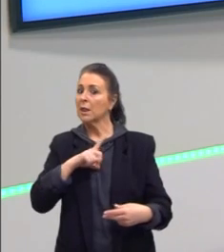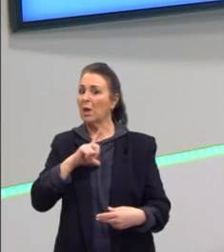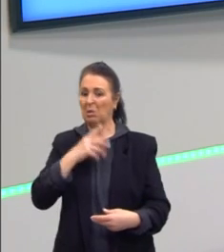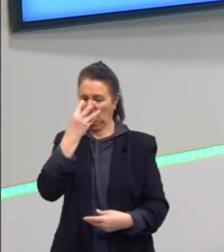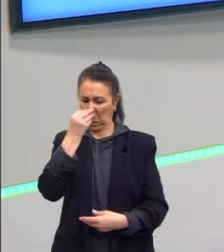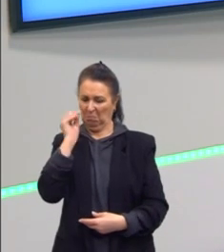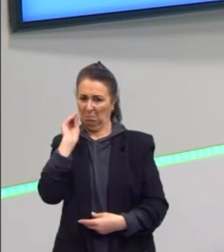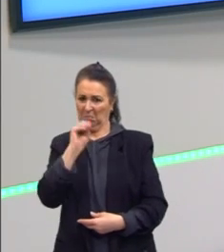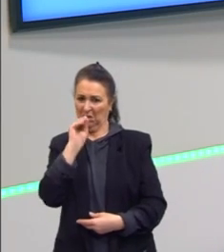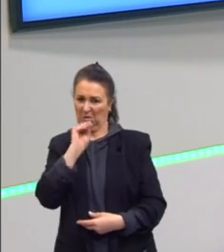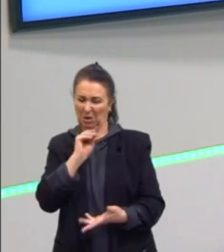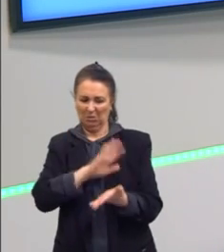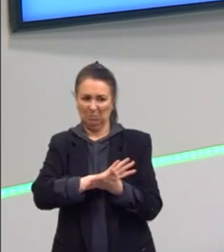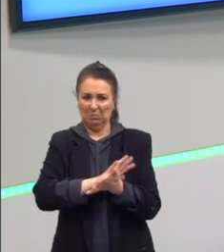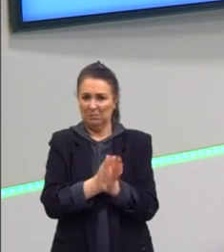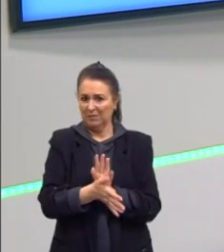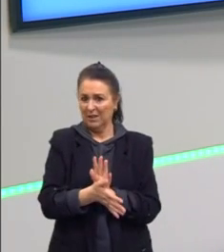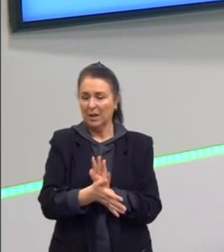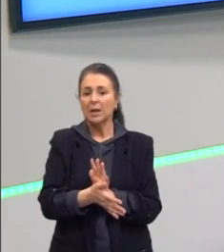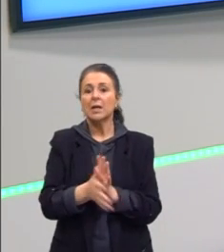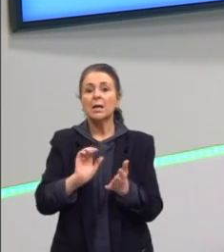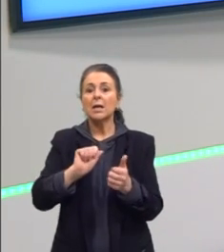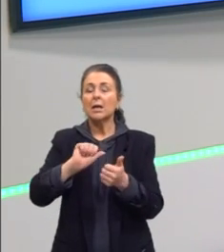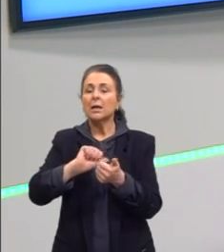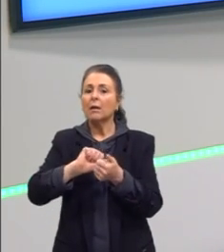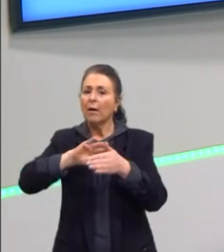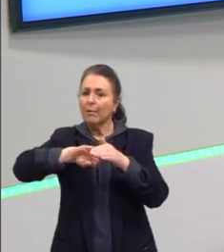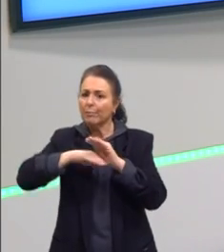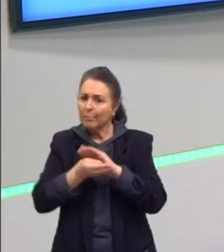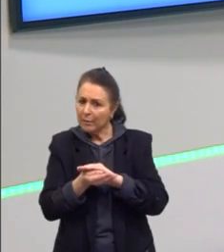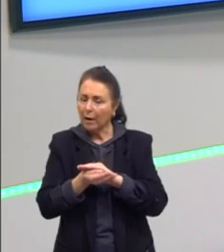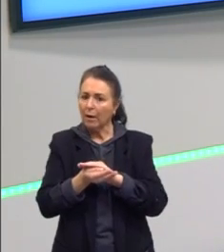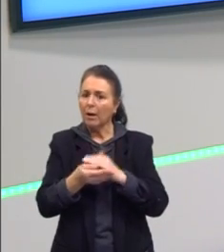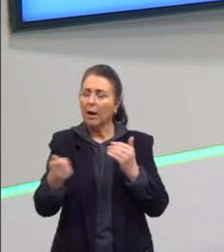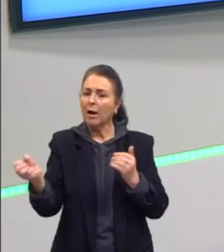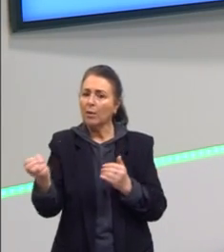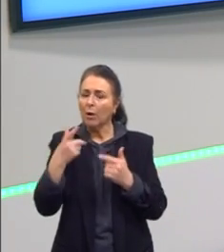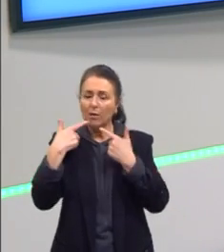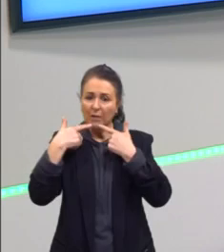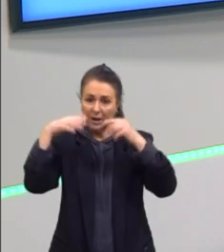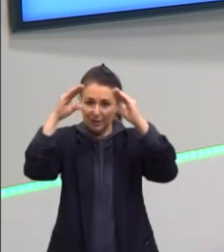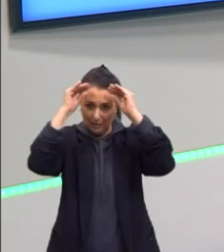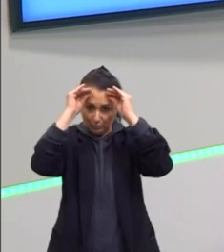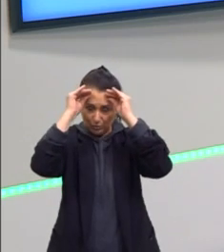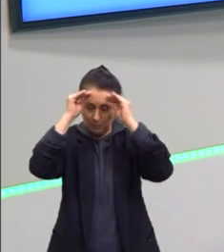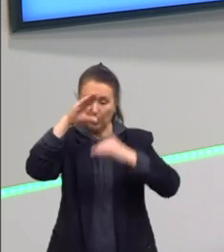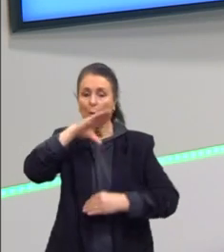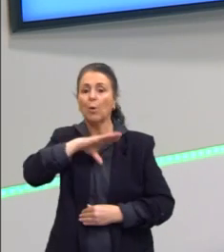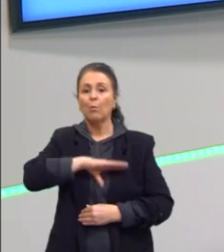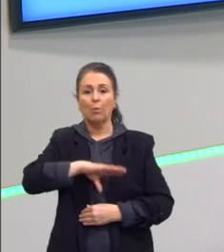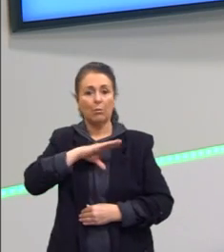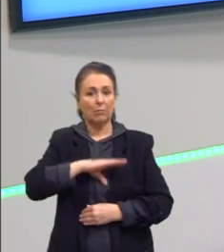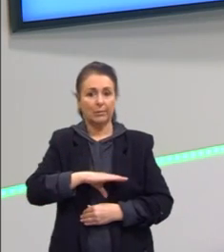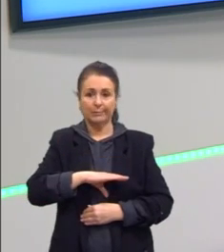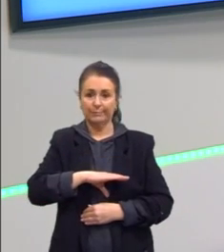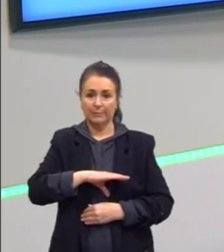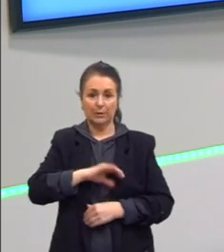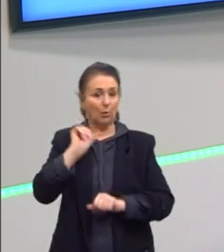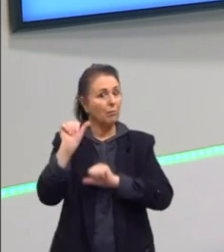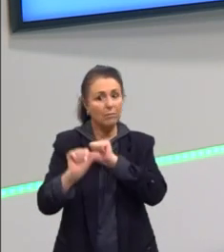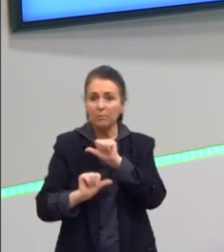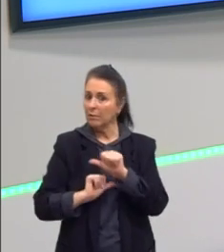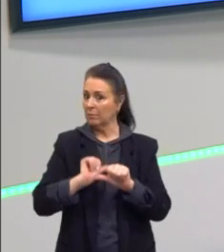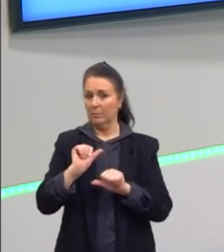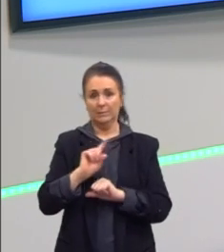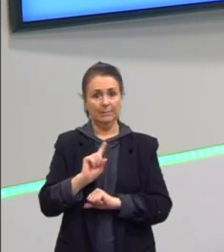e se adequar a essa nova linguagem. Porque o português não vai ser alterado.